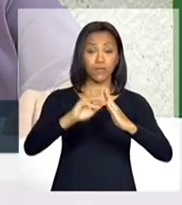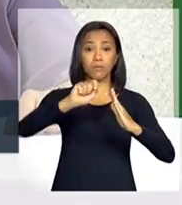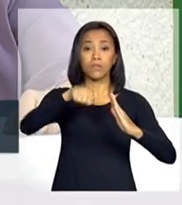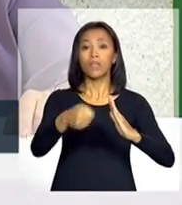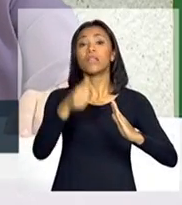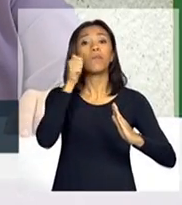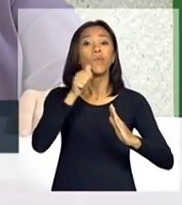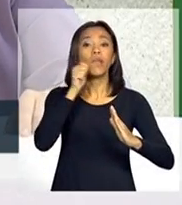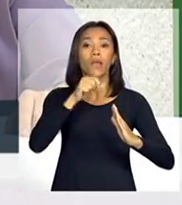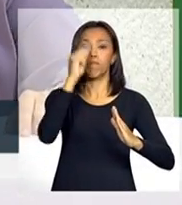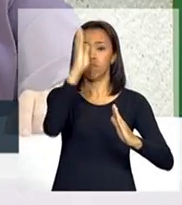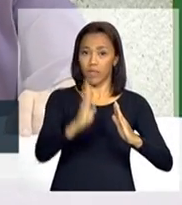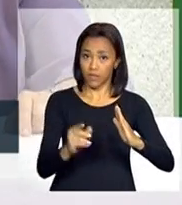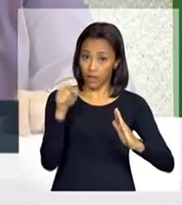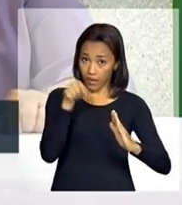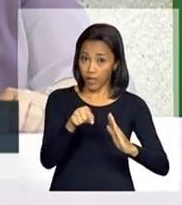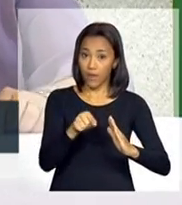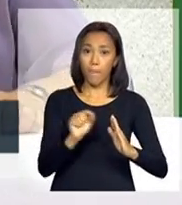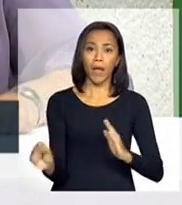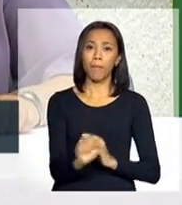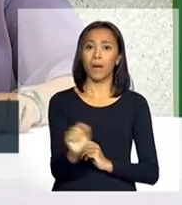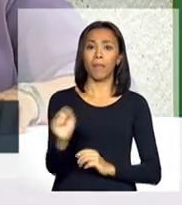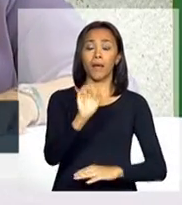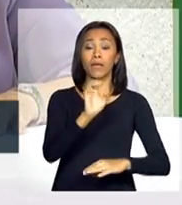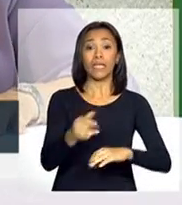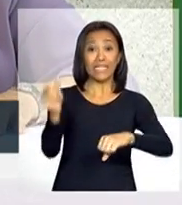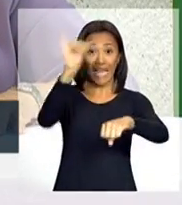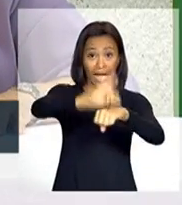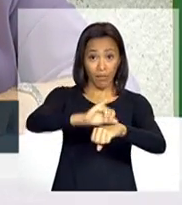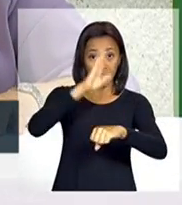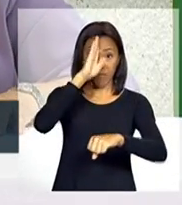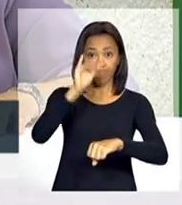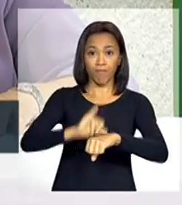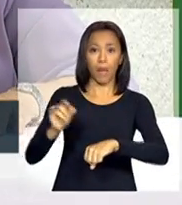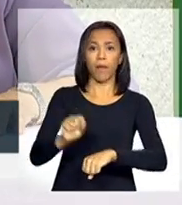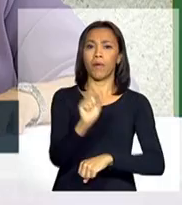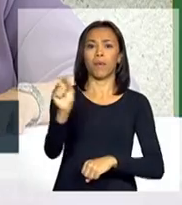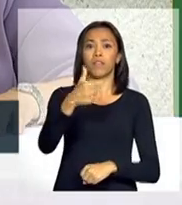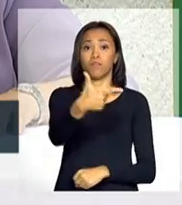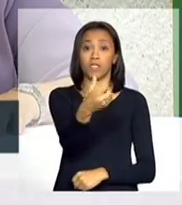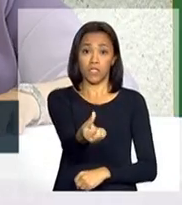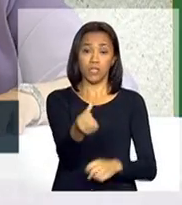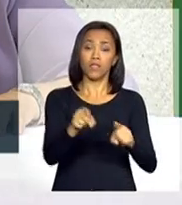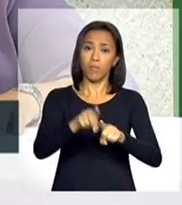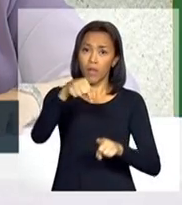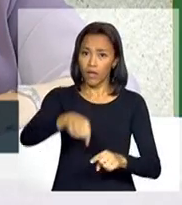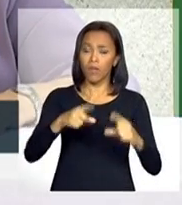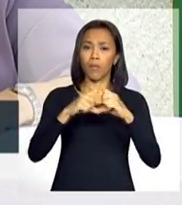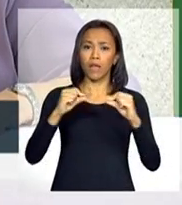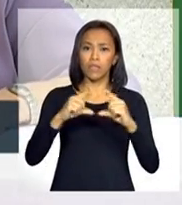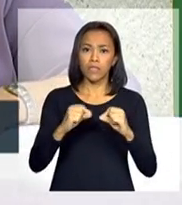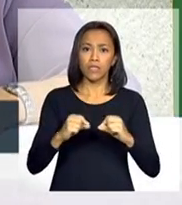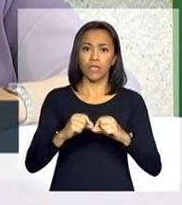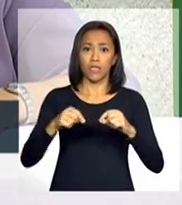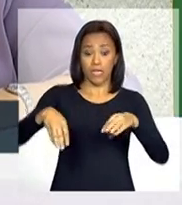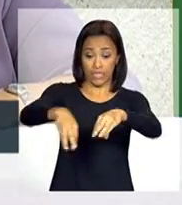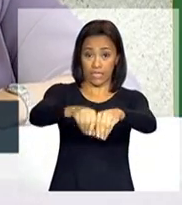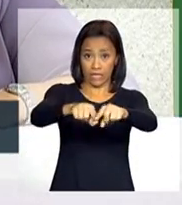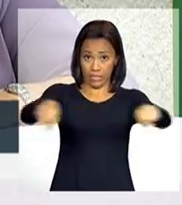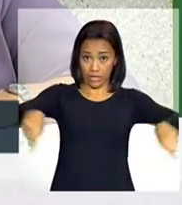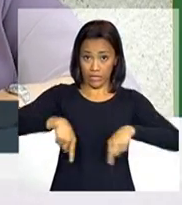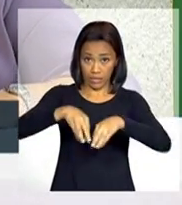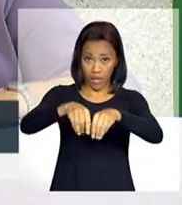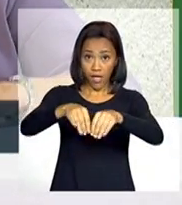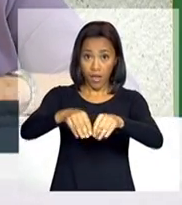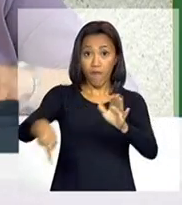programa, nas 26 capitais e no Distrito Federal, com terrenos da União.